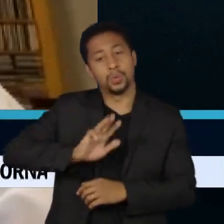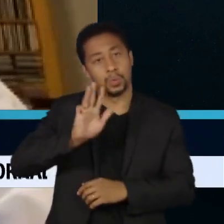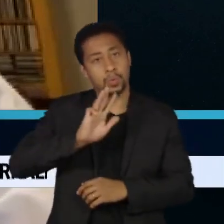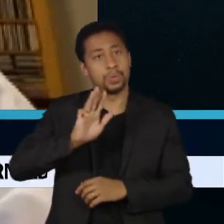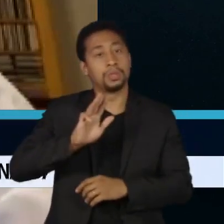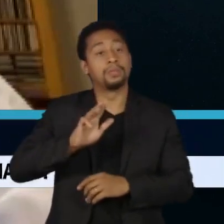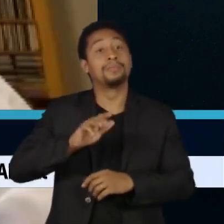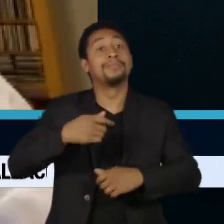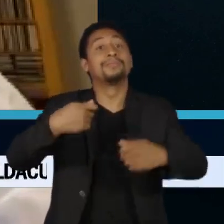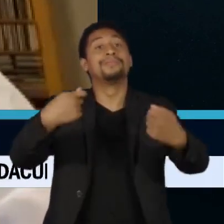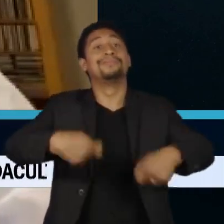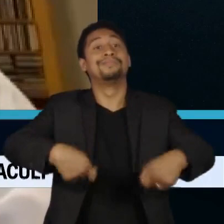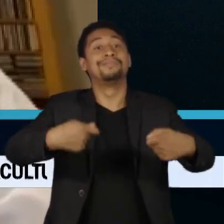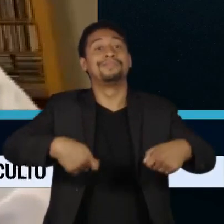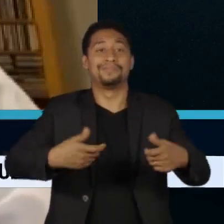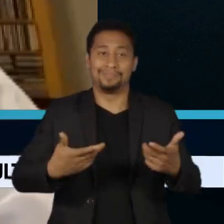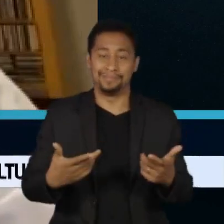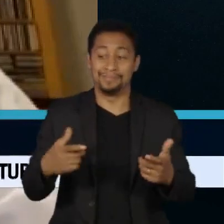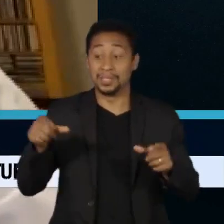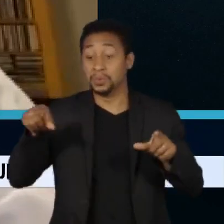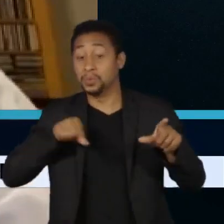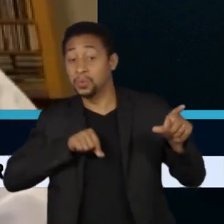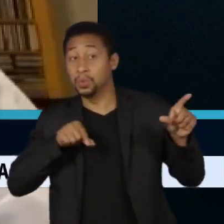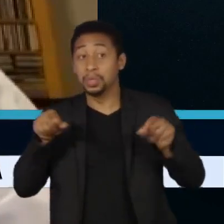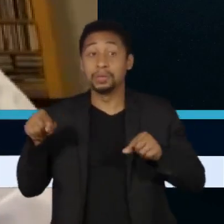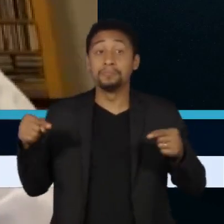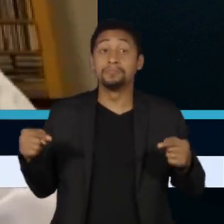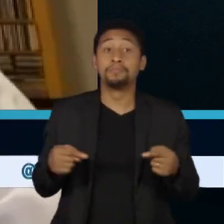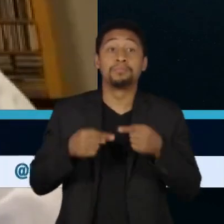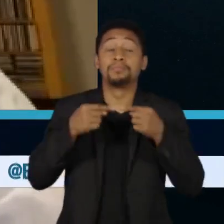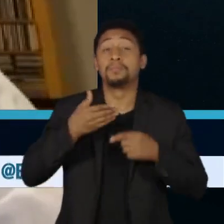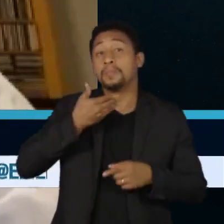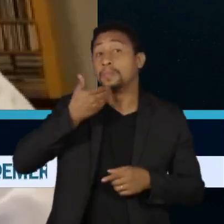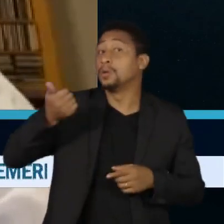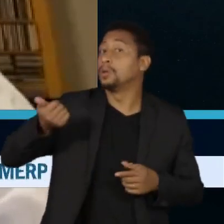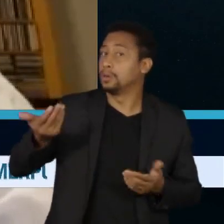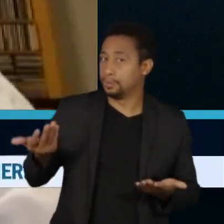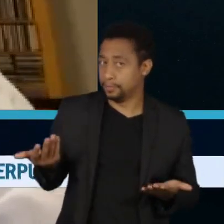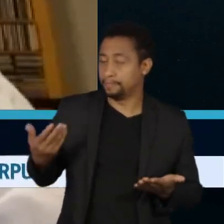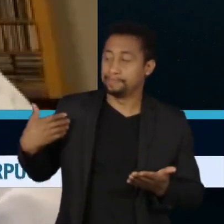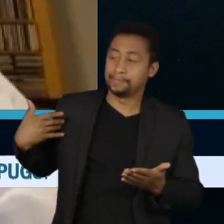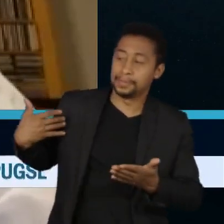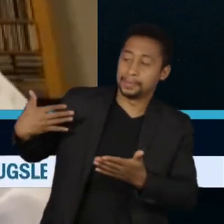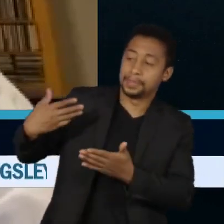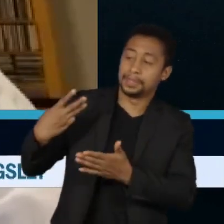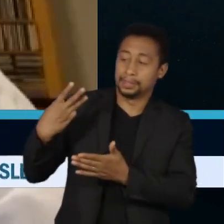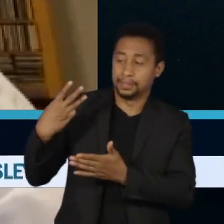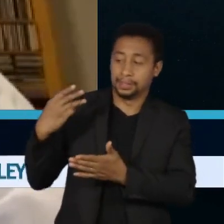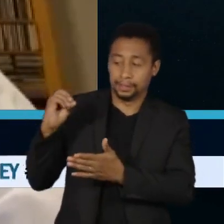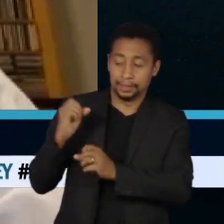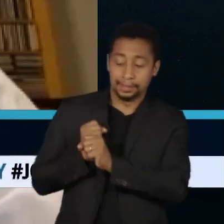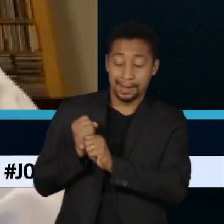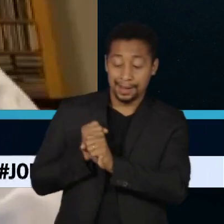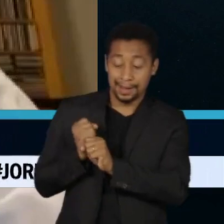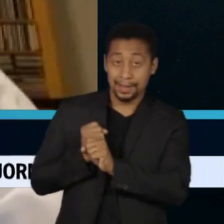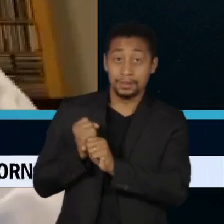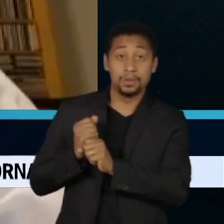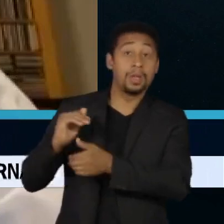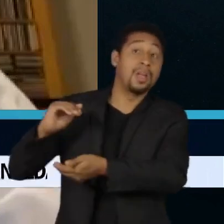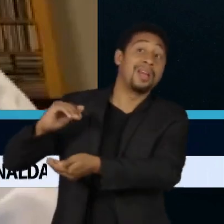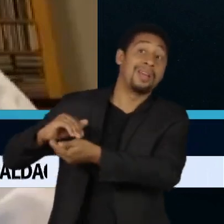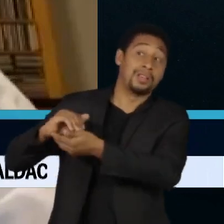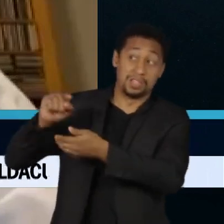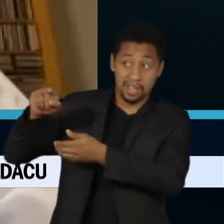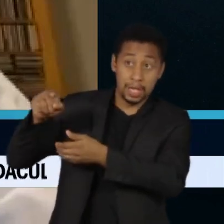Qual é a melhor escolha? O que nós aprendemos nos últimos 30 anos é que o Supremo Tribunal Federal não é um